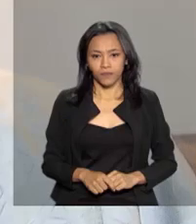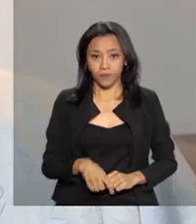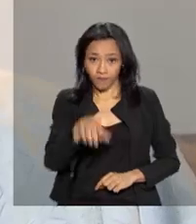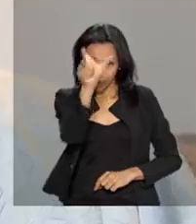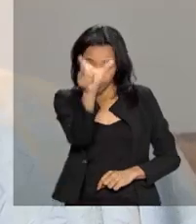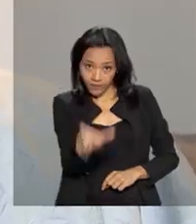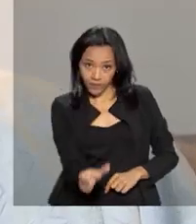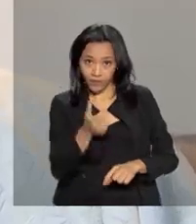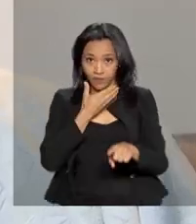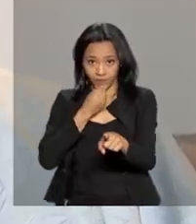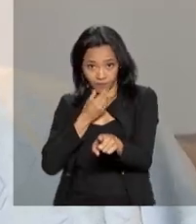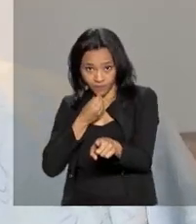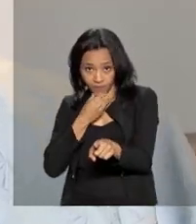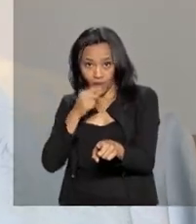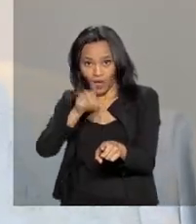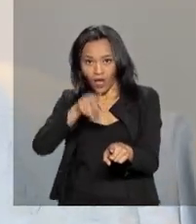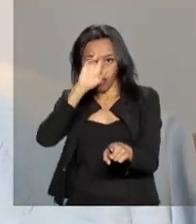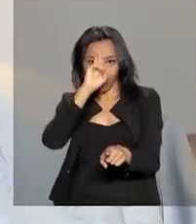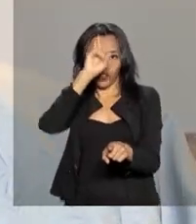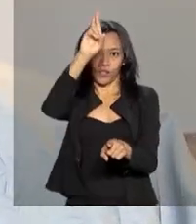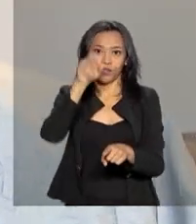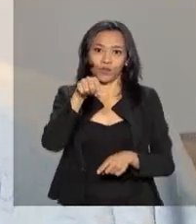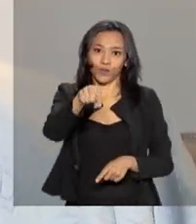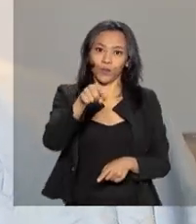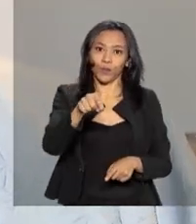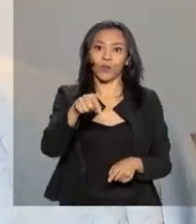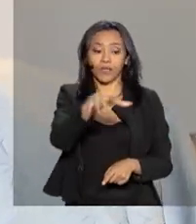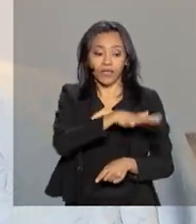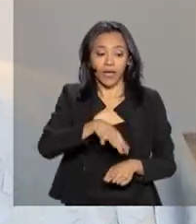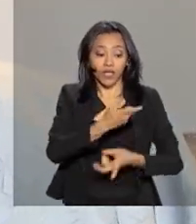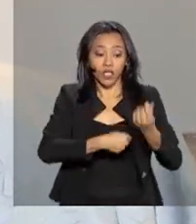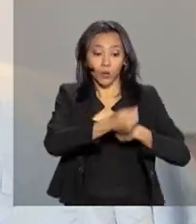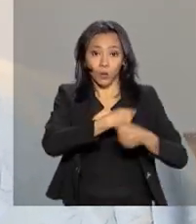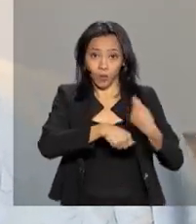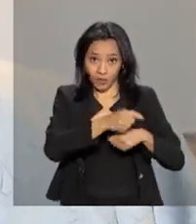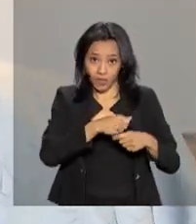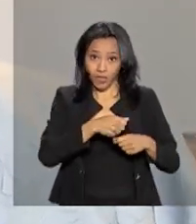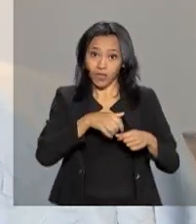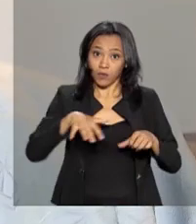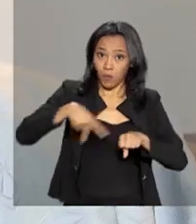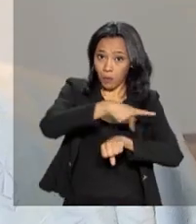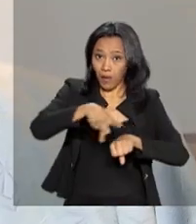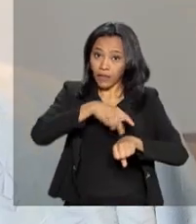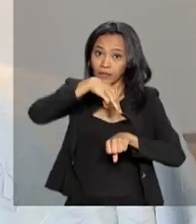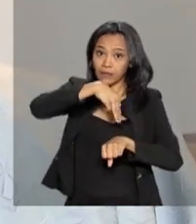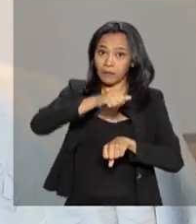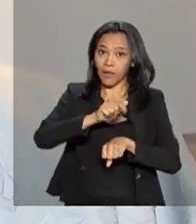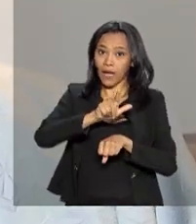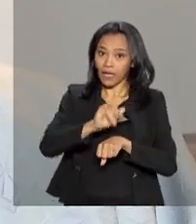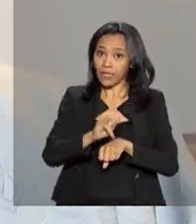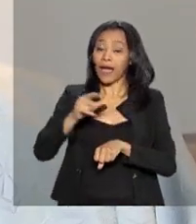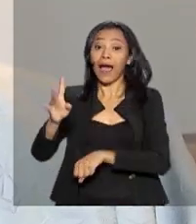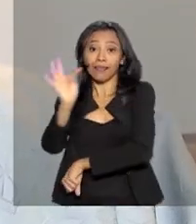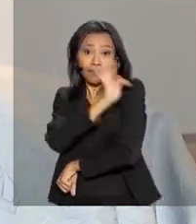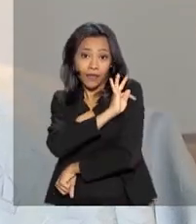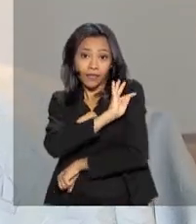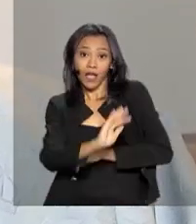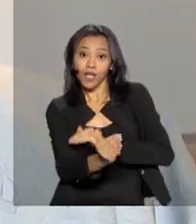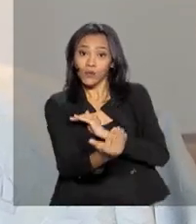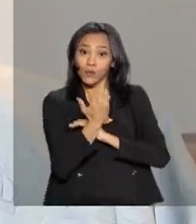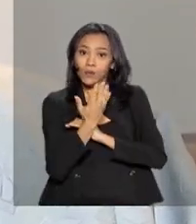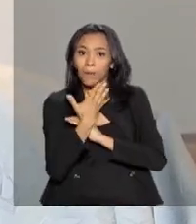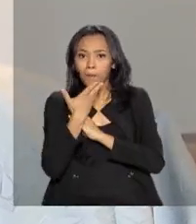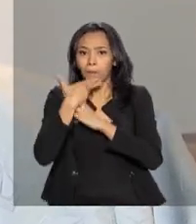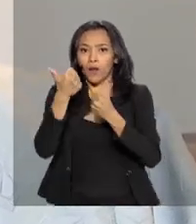Abdoulaye Ramadon, diretor do Instituto de Economia Rural do Mali, explica que a técnica melhora a qualidade do solo